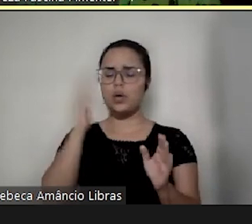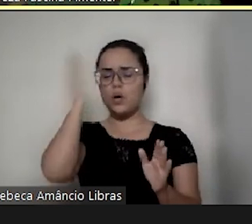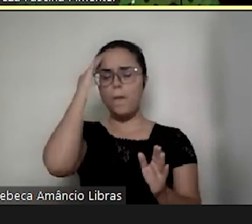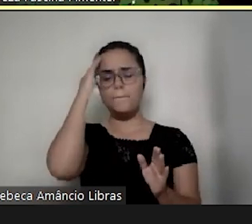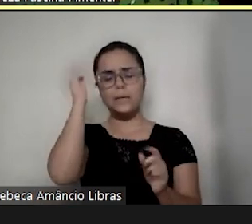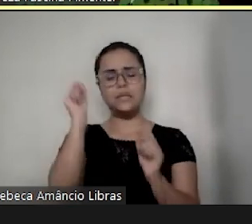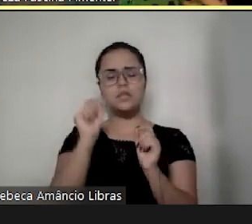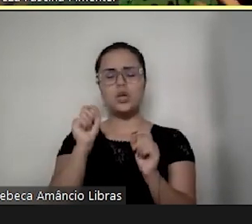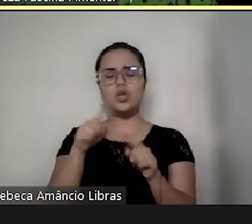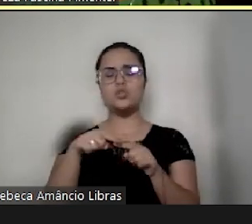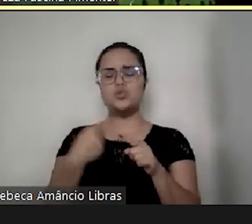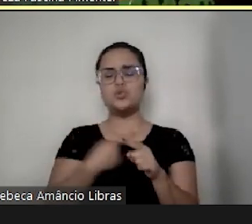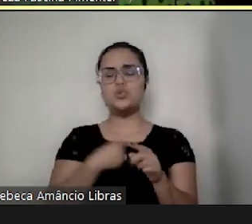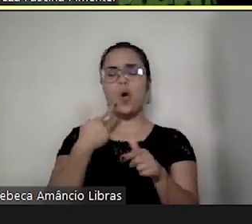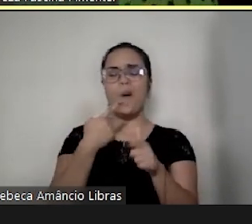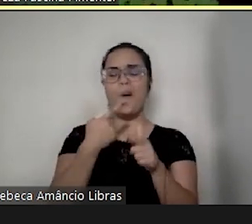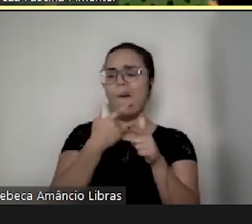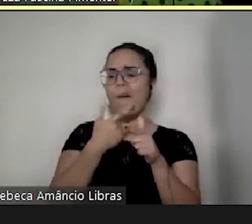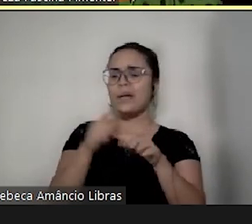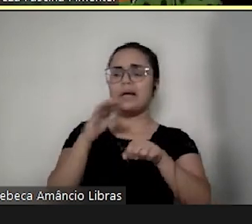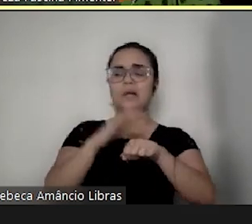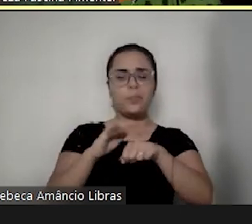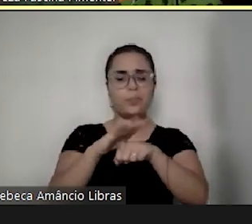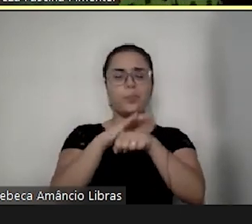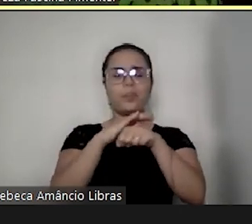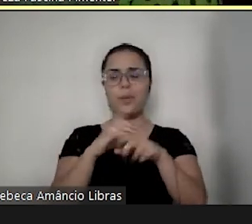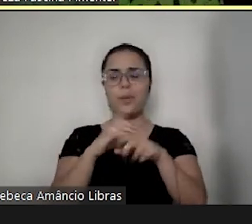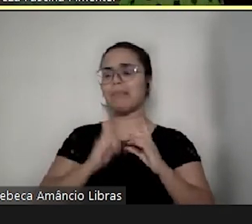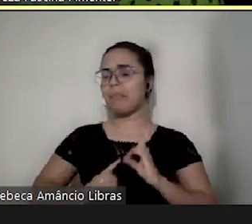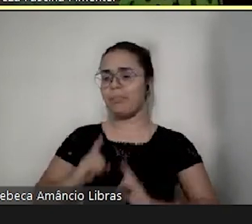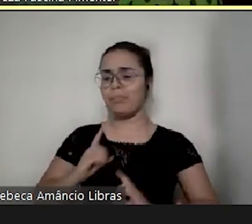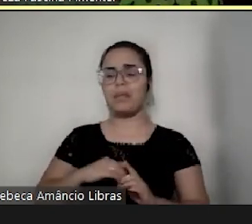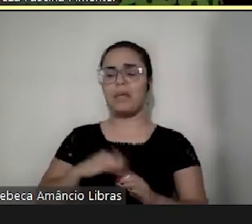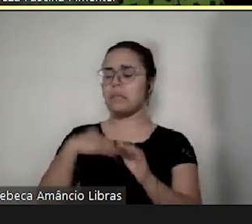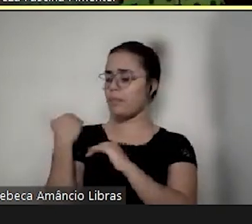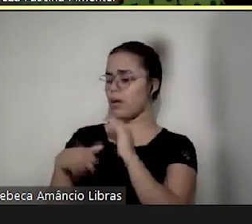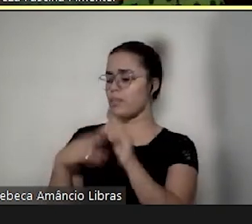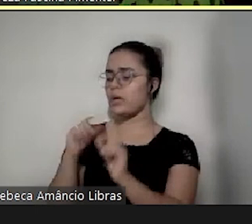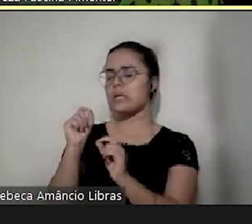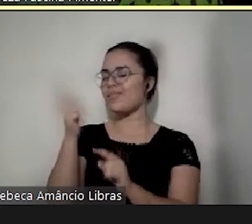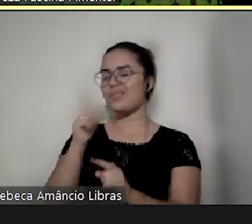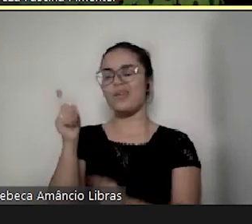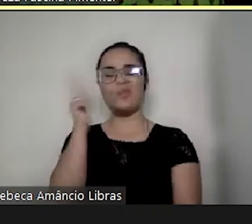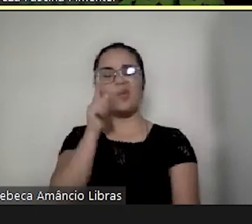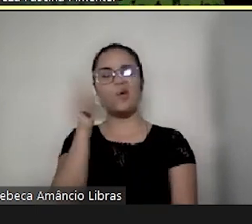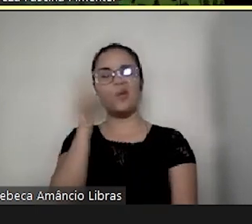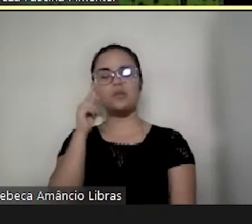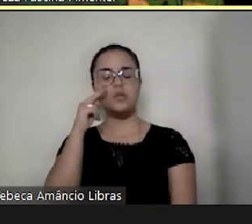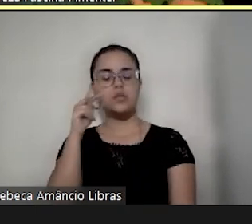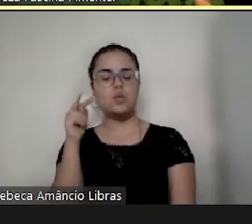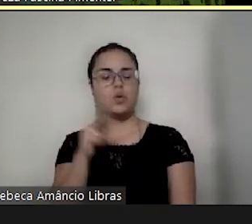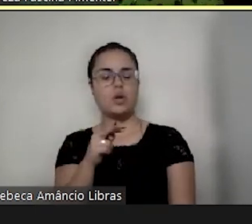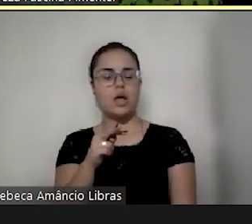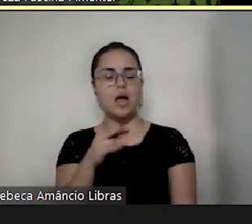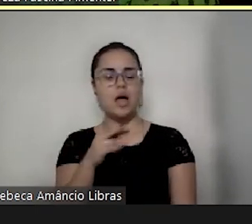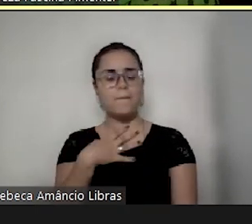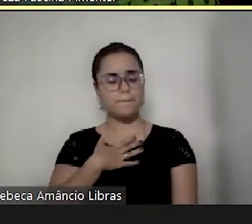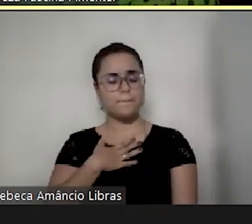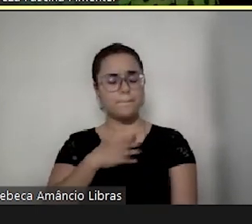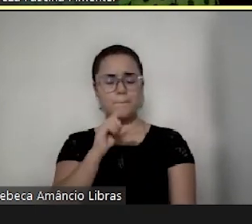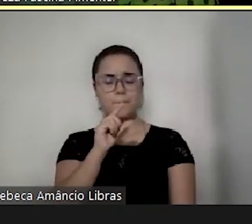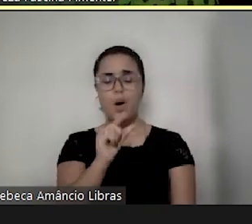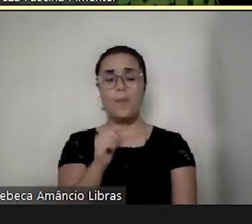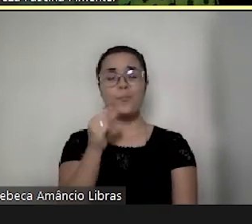diagnósticos e diagnósticos e desenvolvimento, que eu não tô conseguindo olhar pro mínimo?